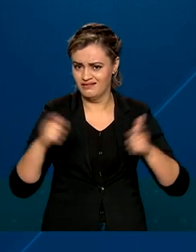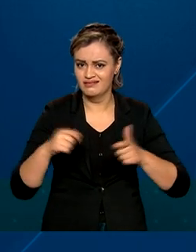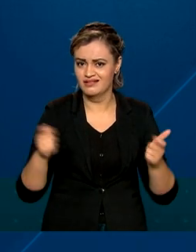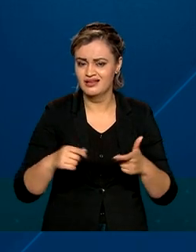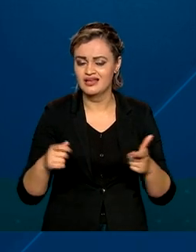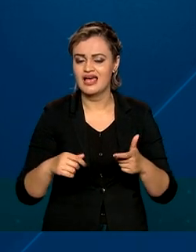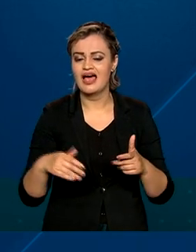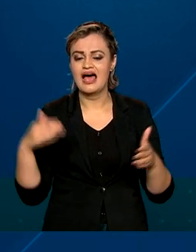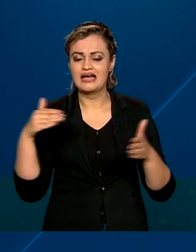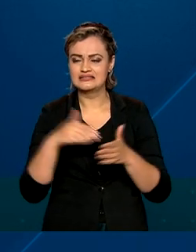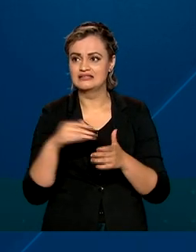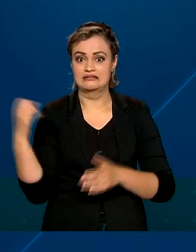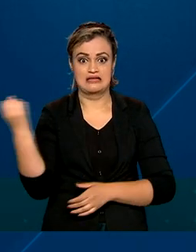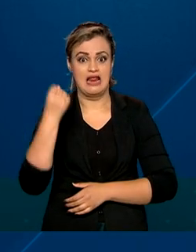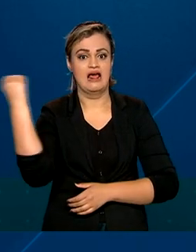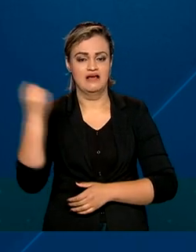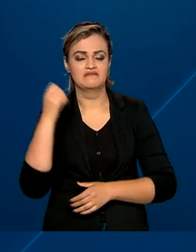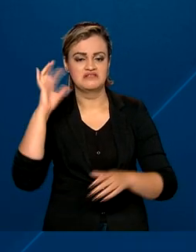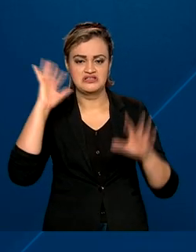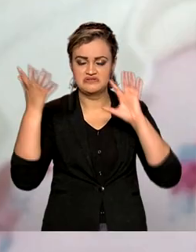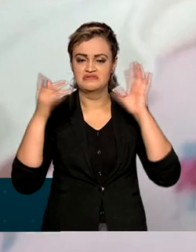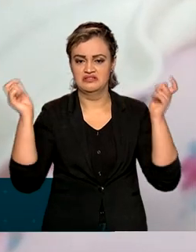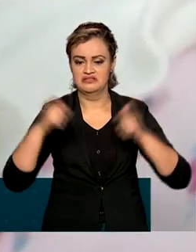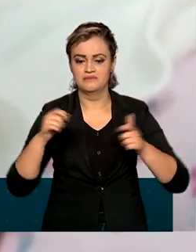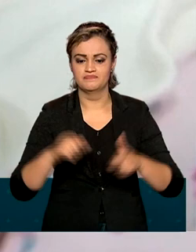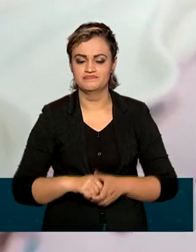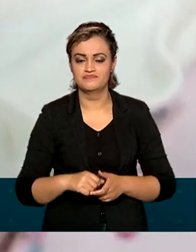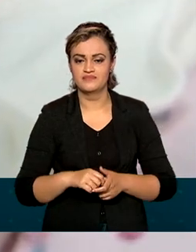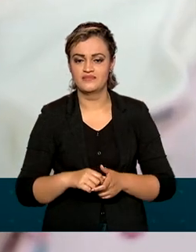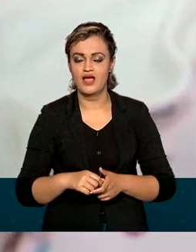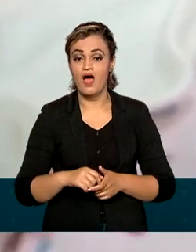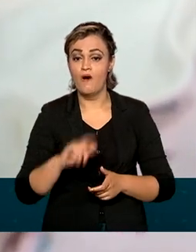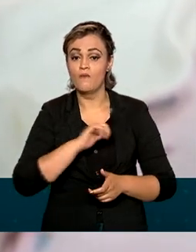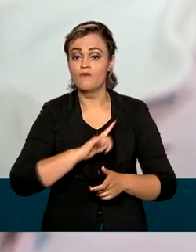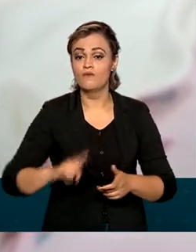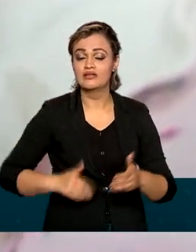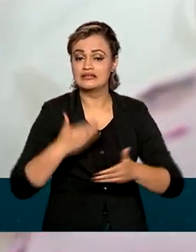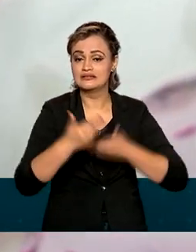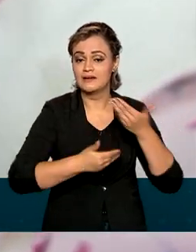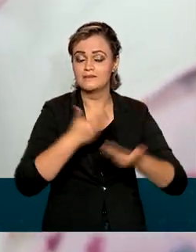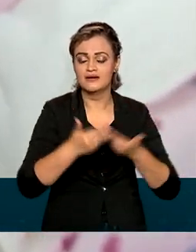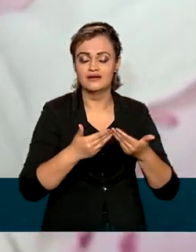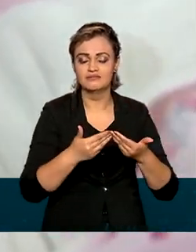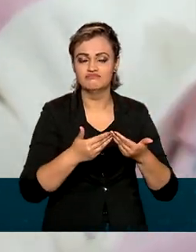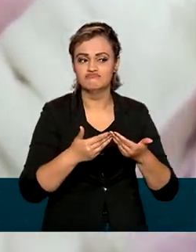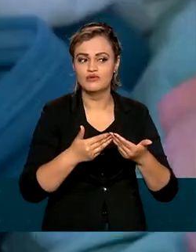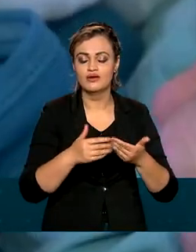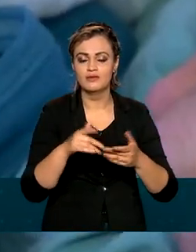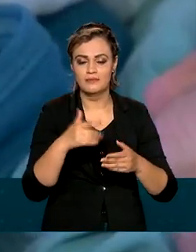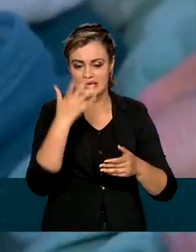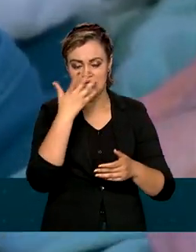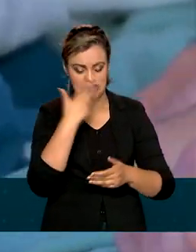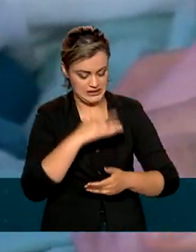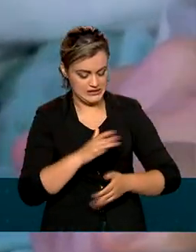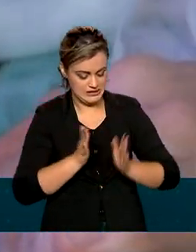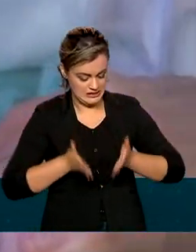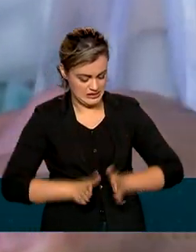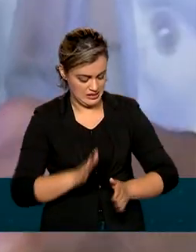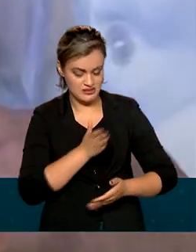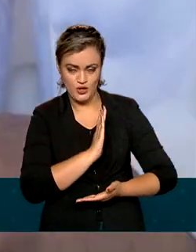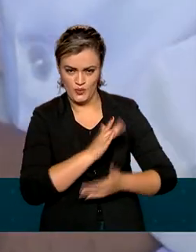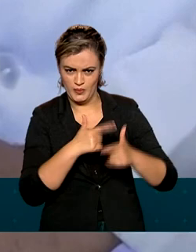congênitas, até para as mais críticas já é tratamento. O governo vem trabalhando para que as crianças com cardiopatia